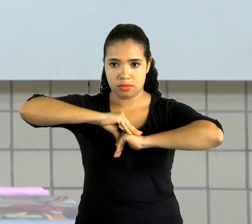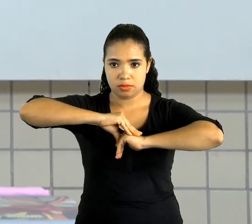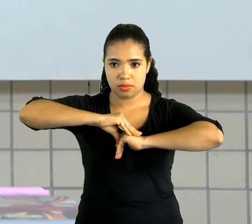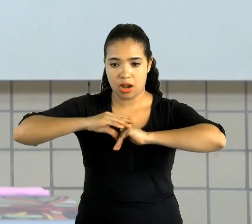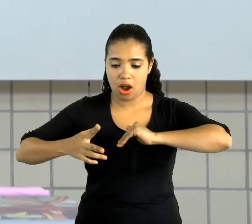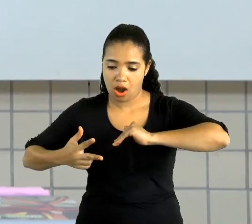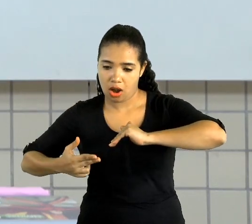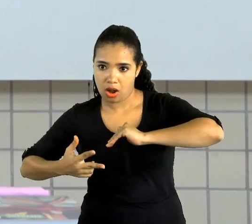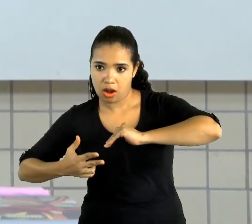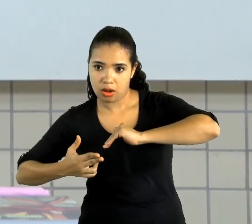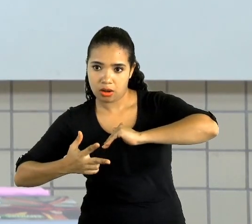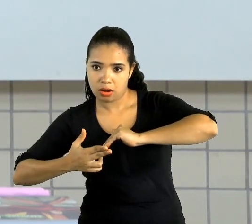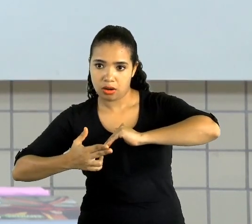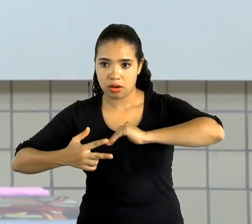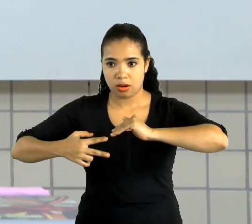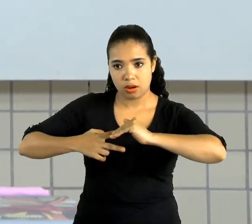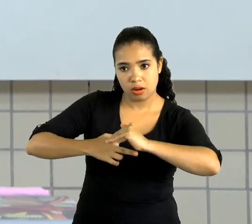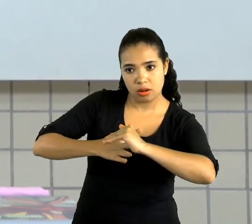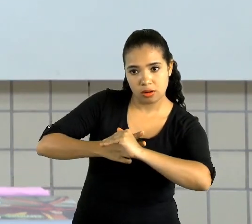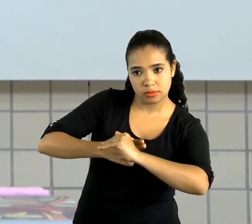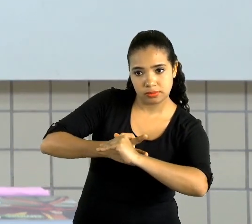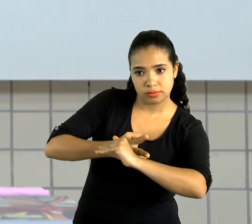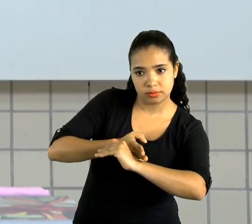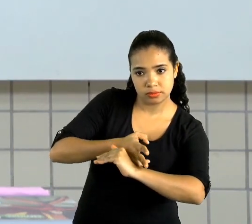O tamanho que você achar melhor.